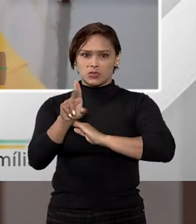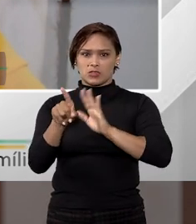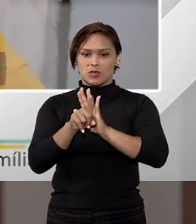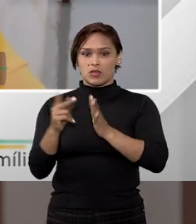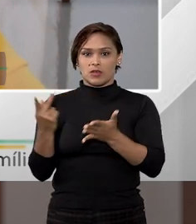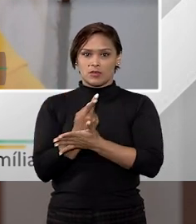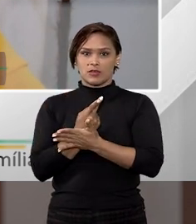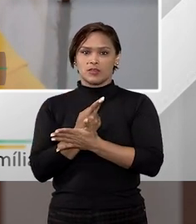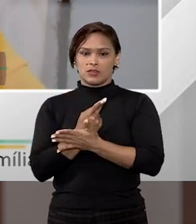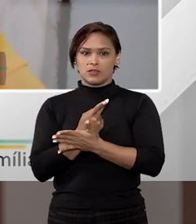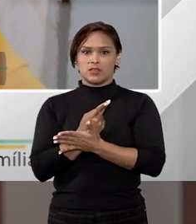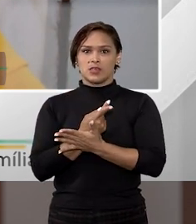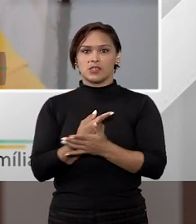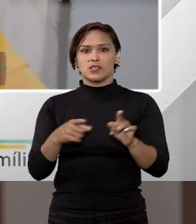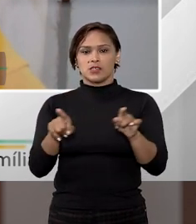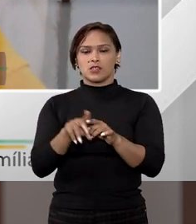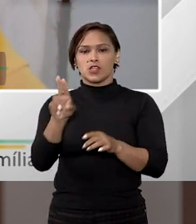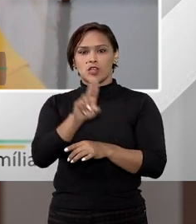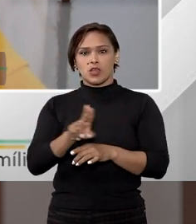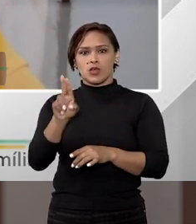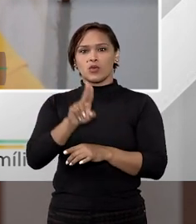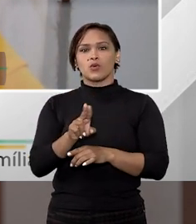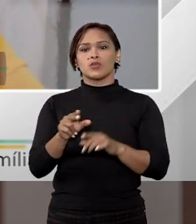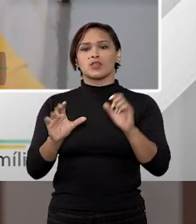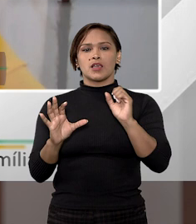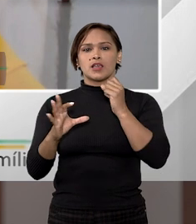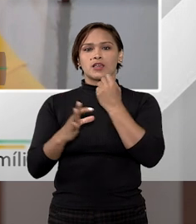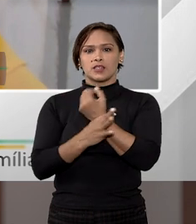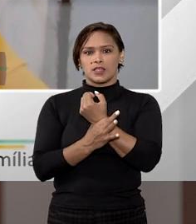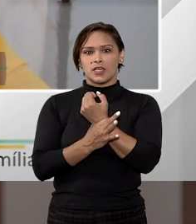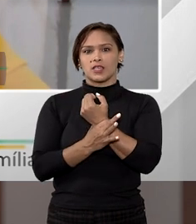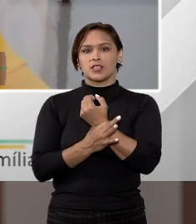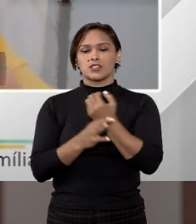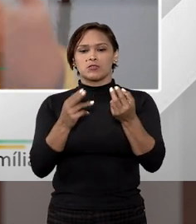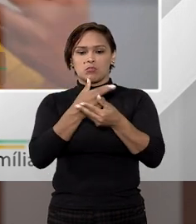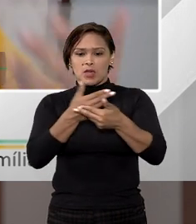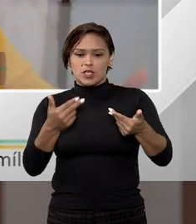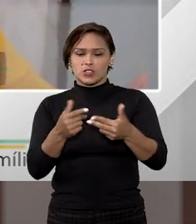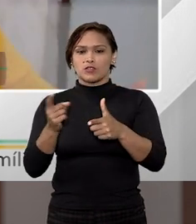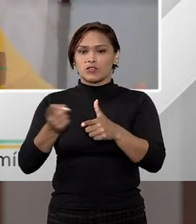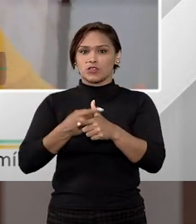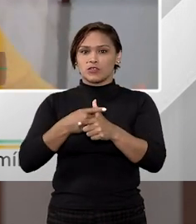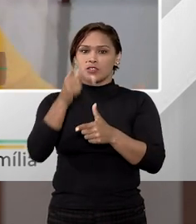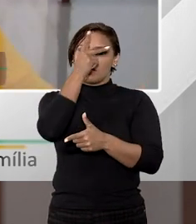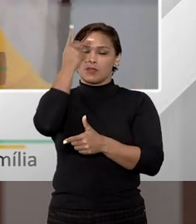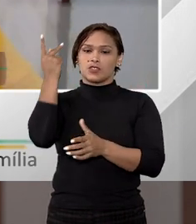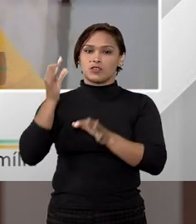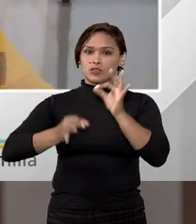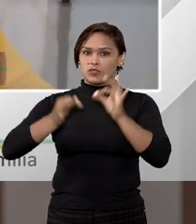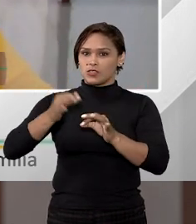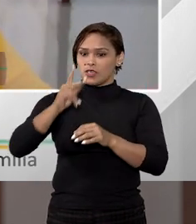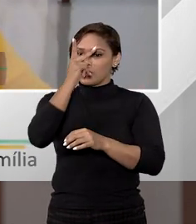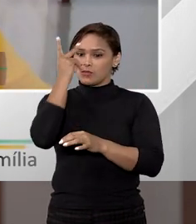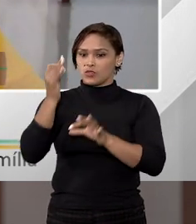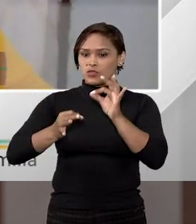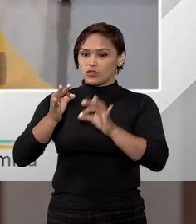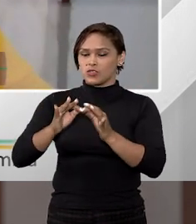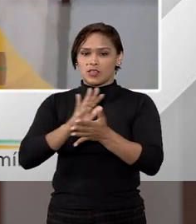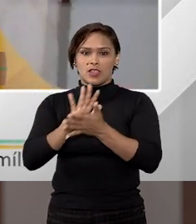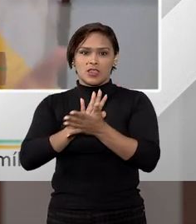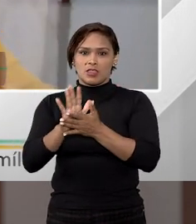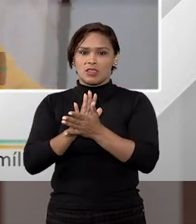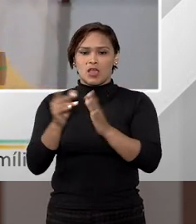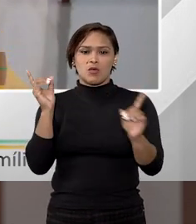quando isso acontece e quando ele utiliza da função de garante para solver dívidas da pessoa jurídica. A pessoa jurídica não tem